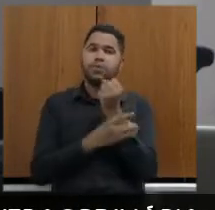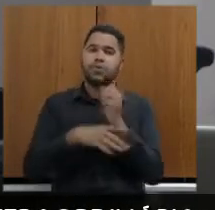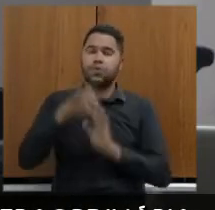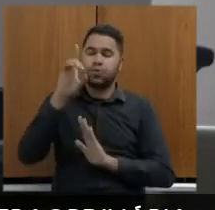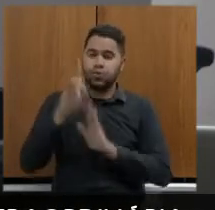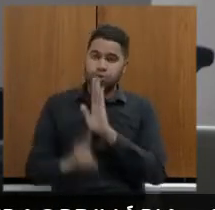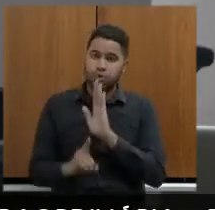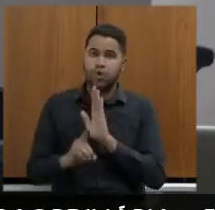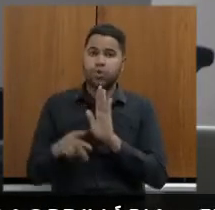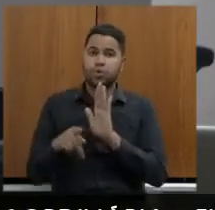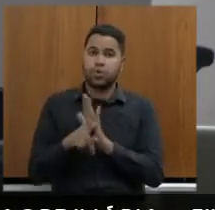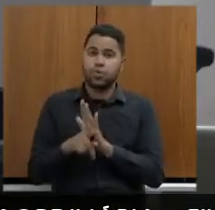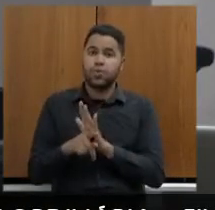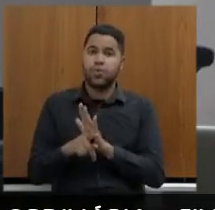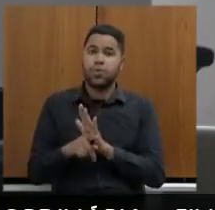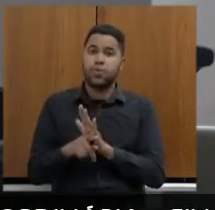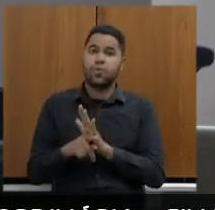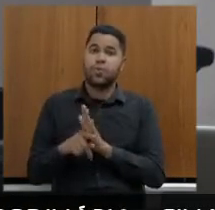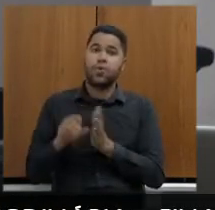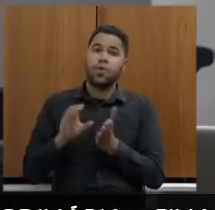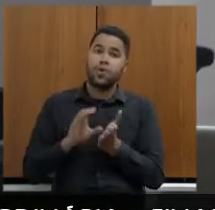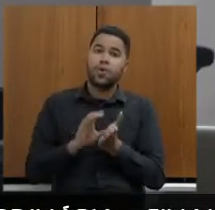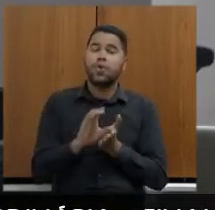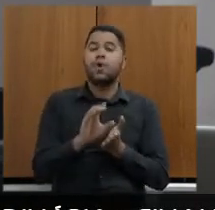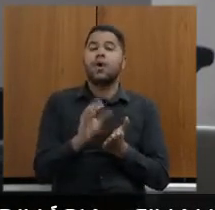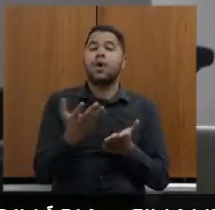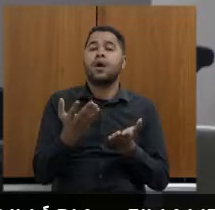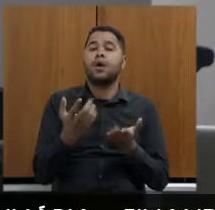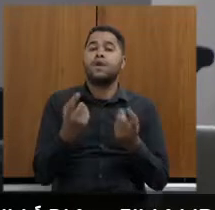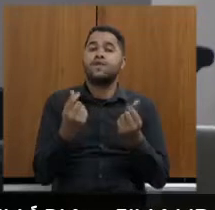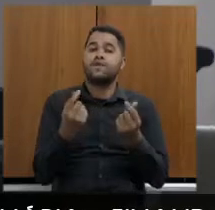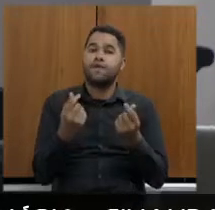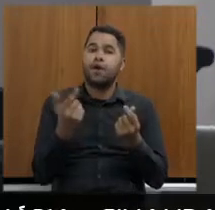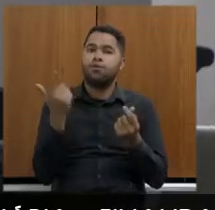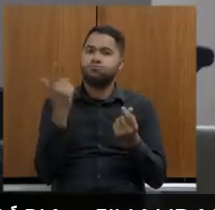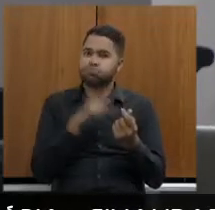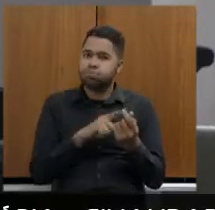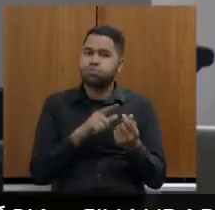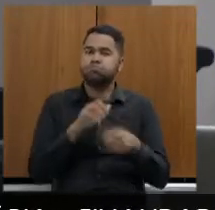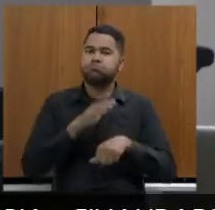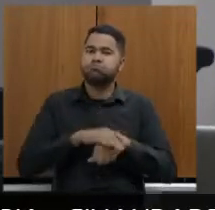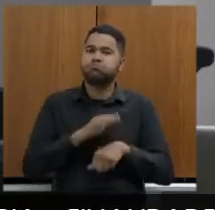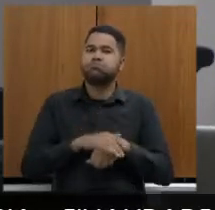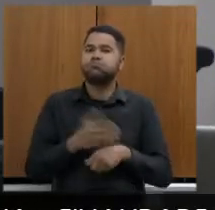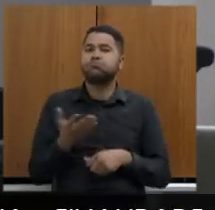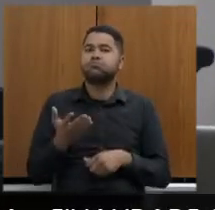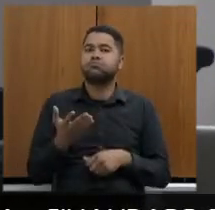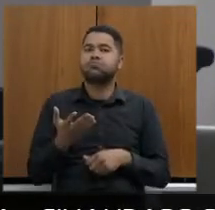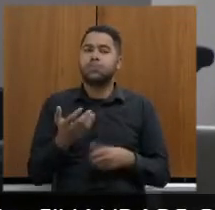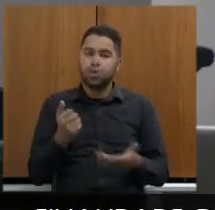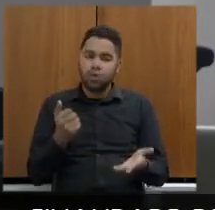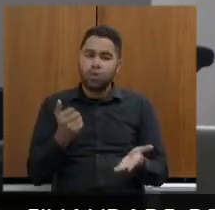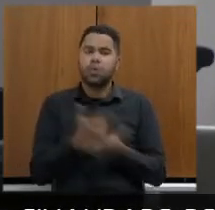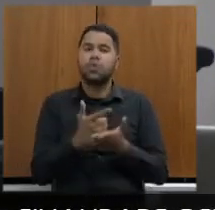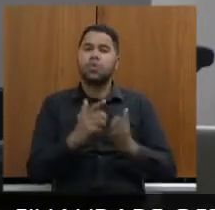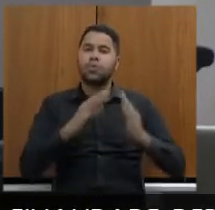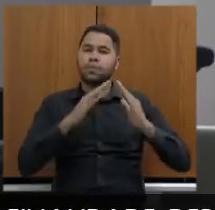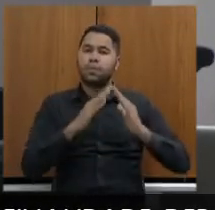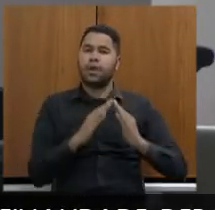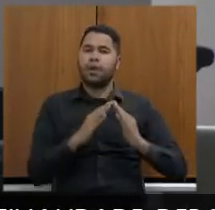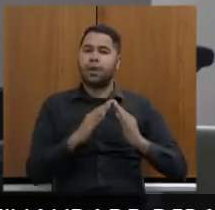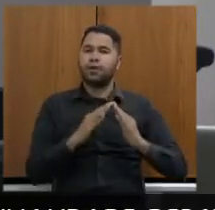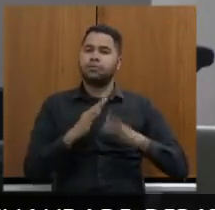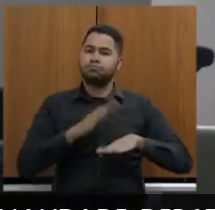indenização da posse em valor suficiente para abarcar uma aquisição de um imóvel em